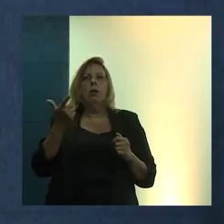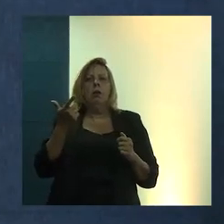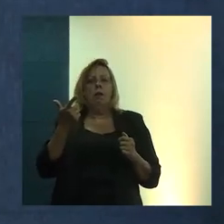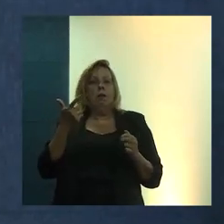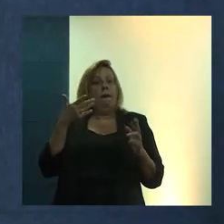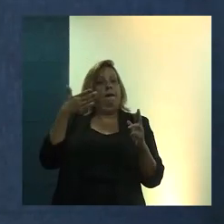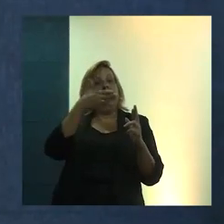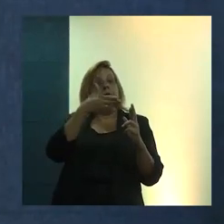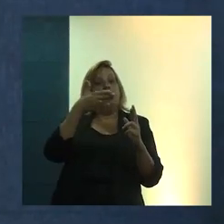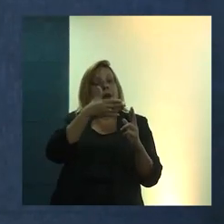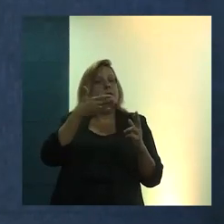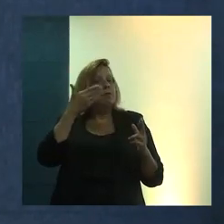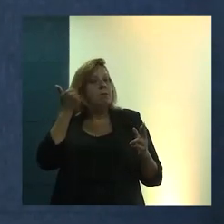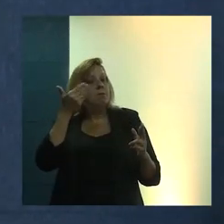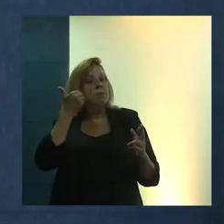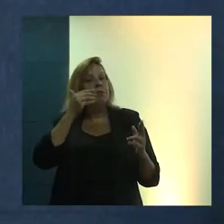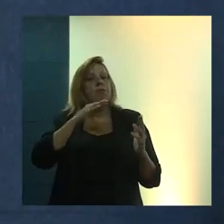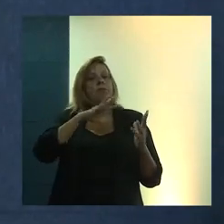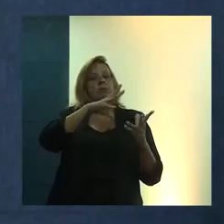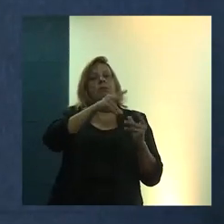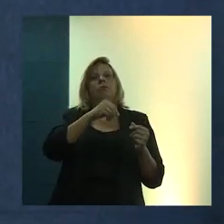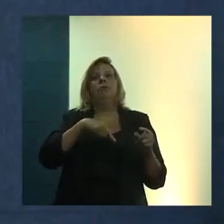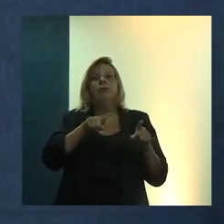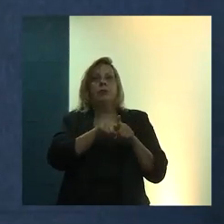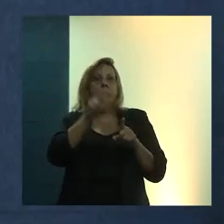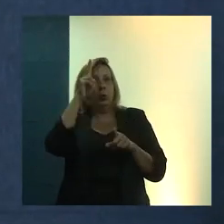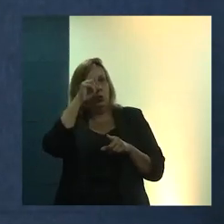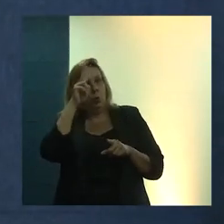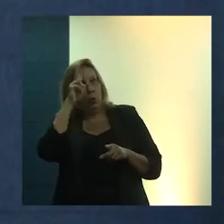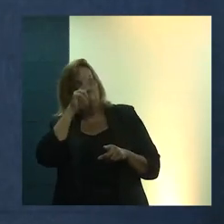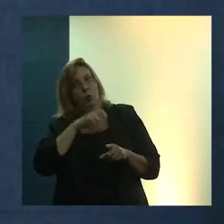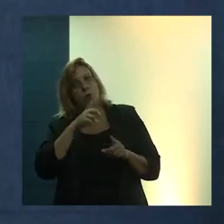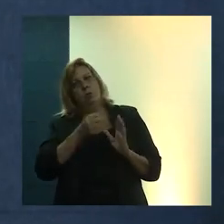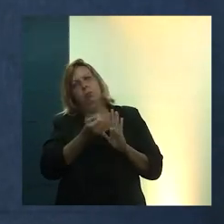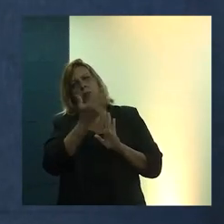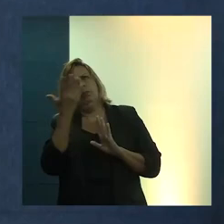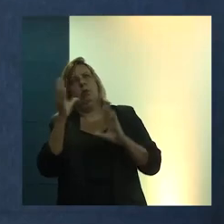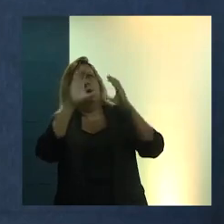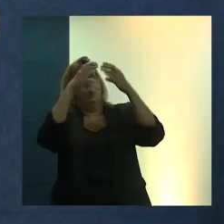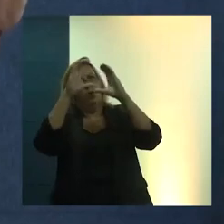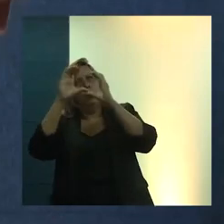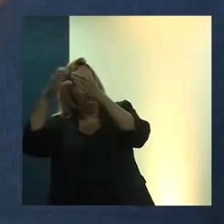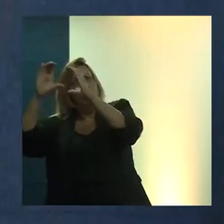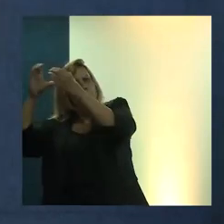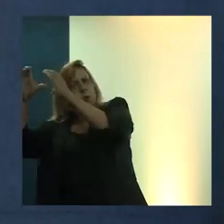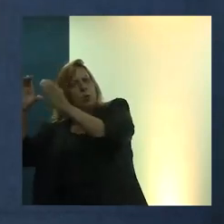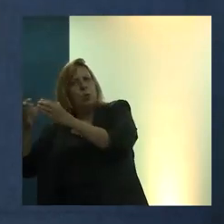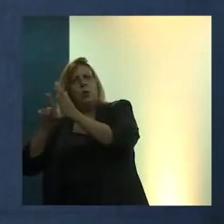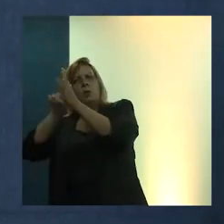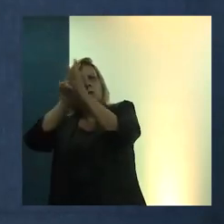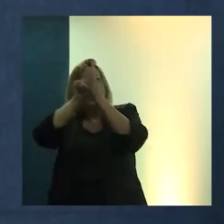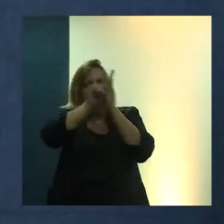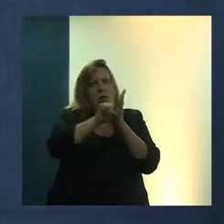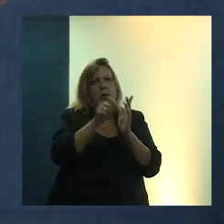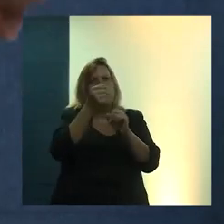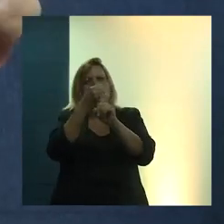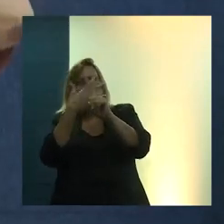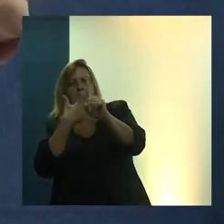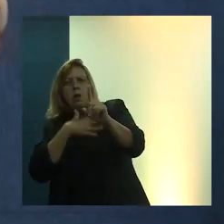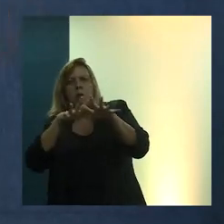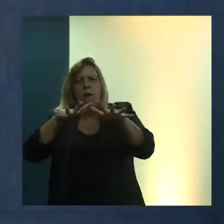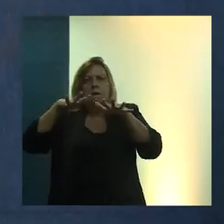referência universal, histórico e com várias categorias, ensino, pesquisa, extensão, eventos,